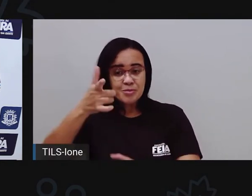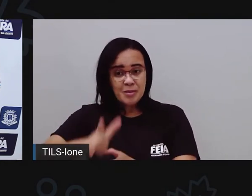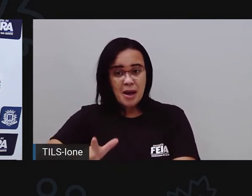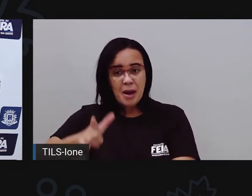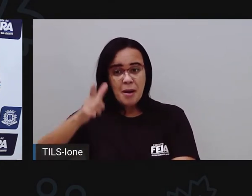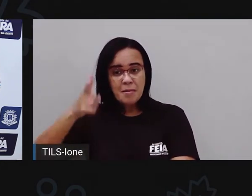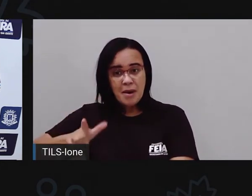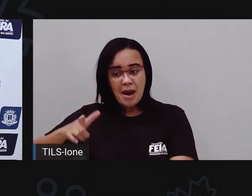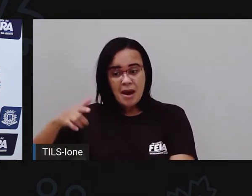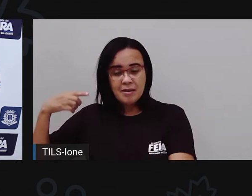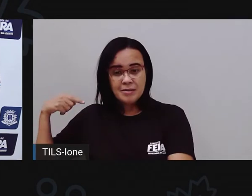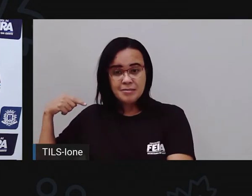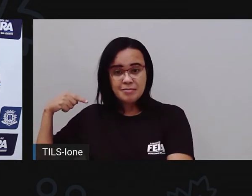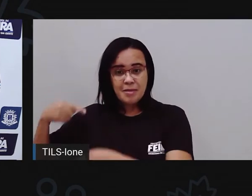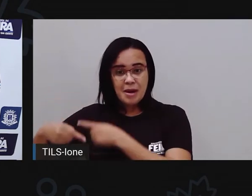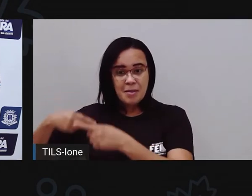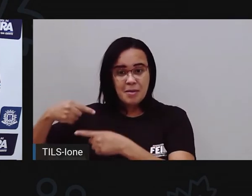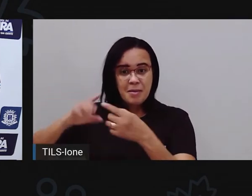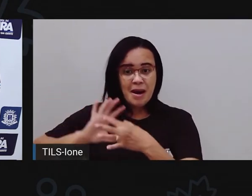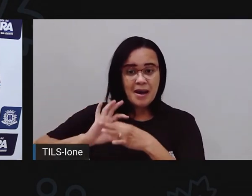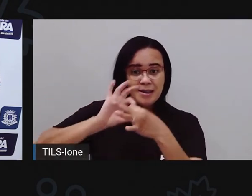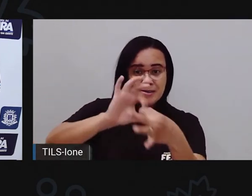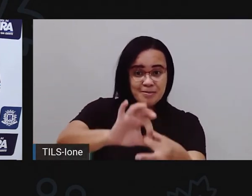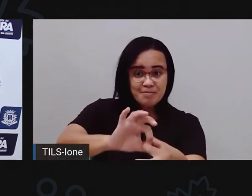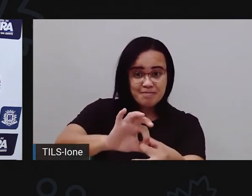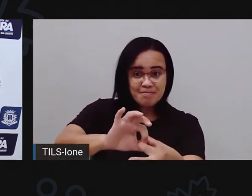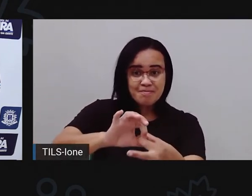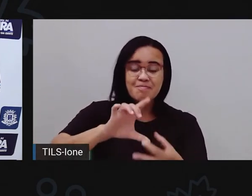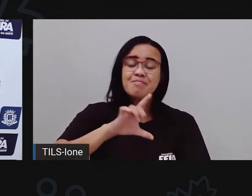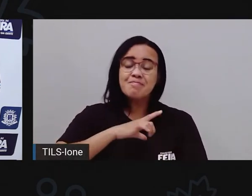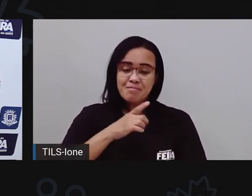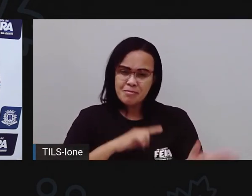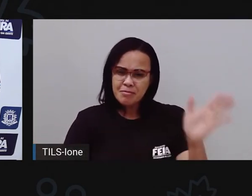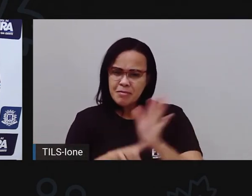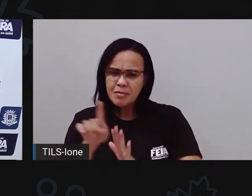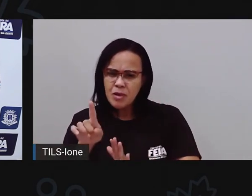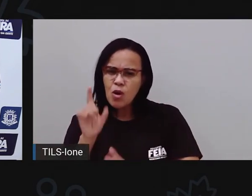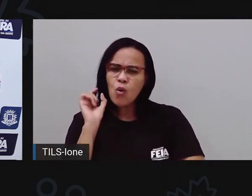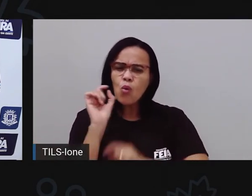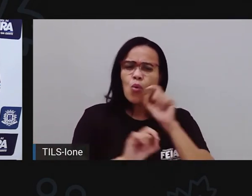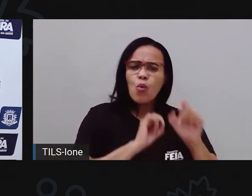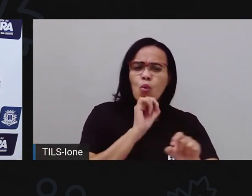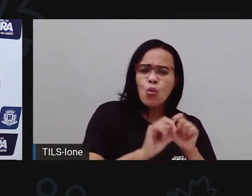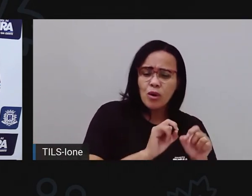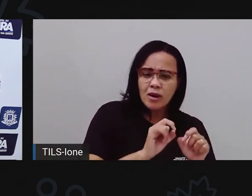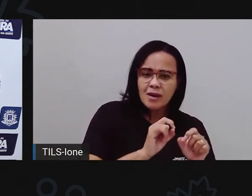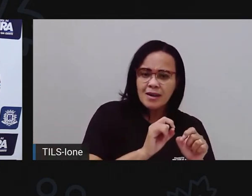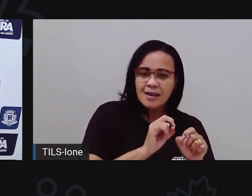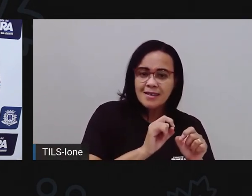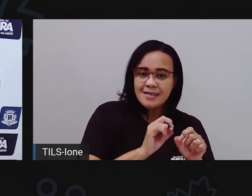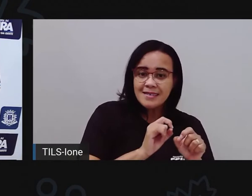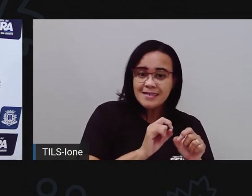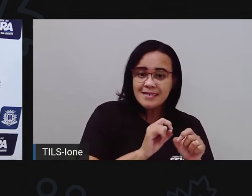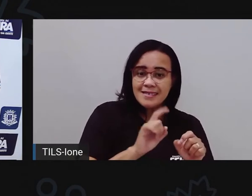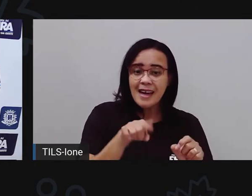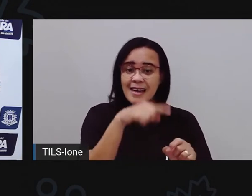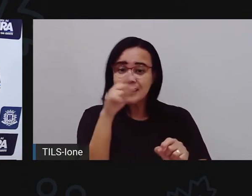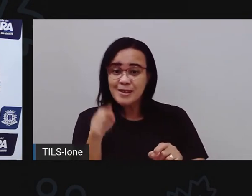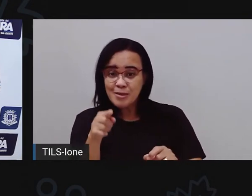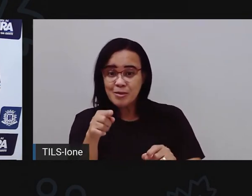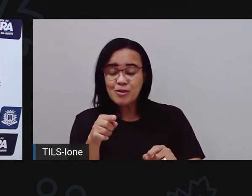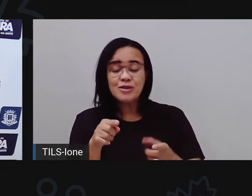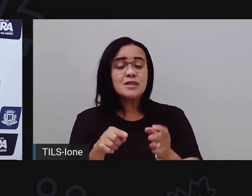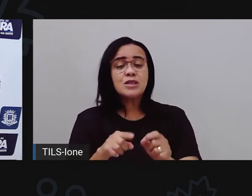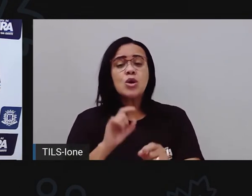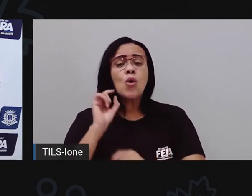né? Então, o livro começa falando, perguntando a gente o que é isso. E aí, vai falando o é o anel que